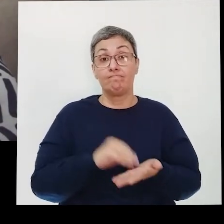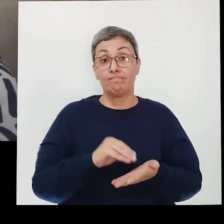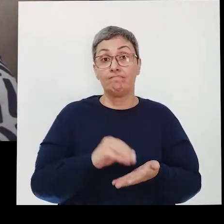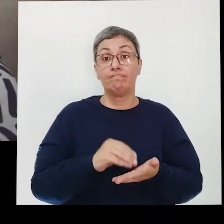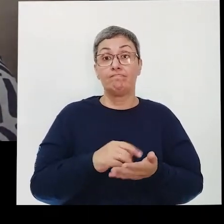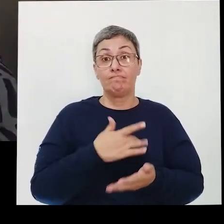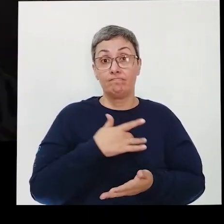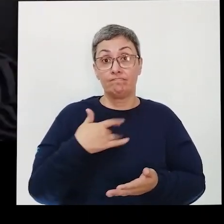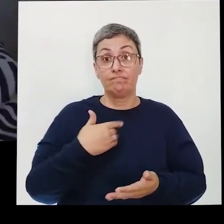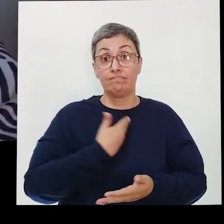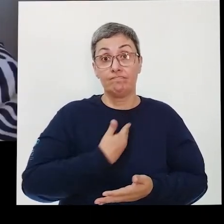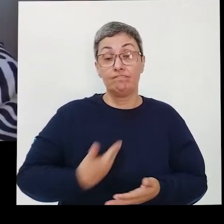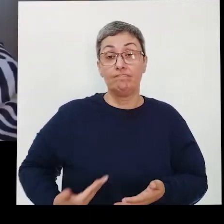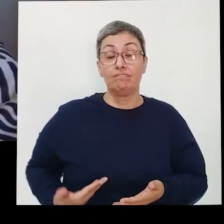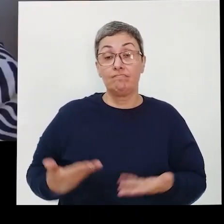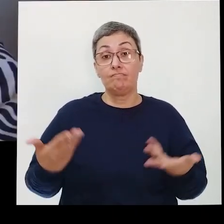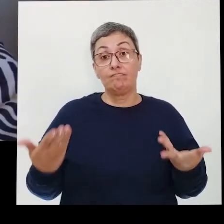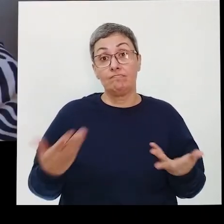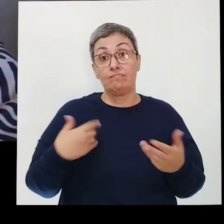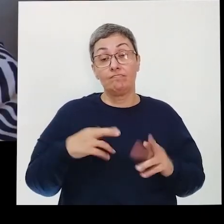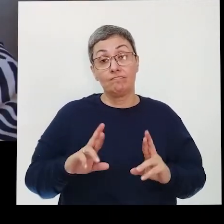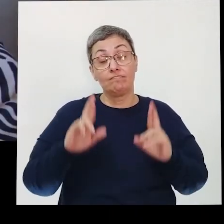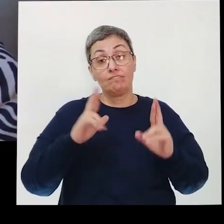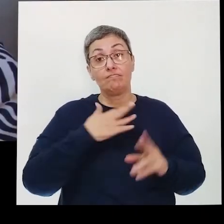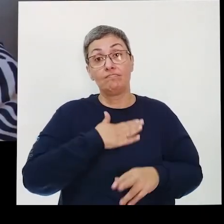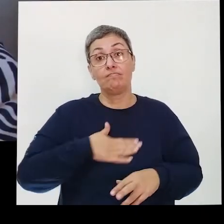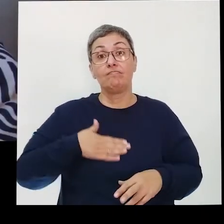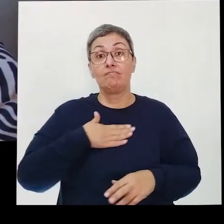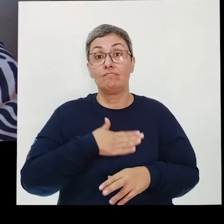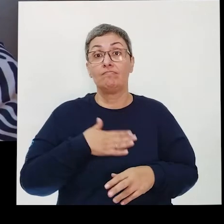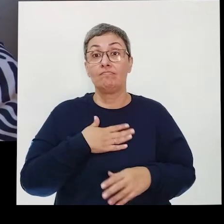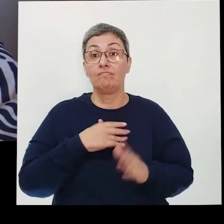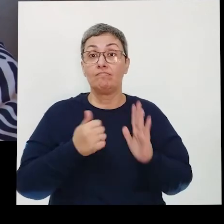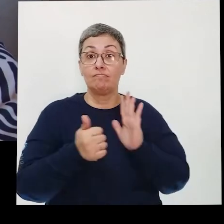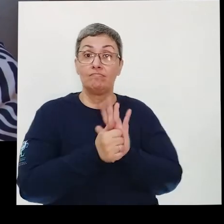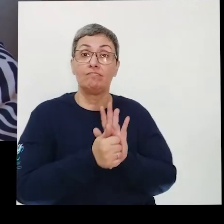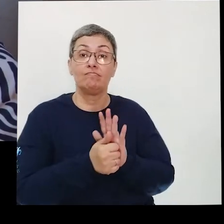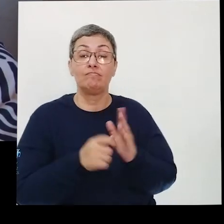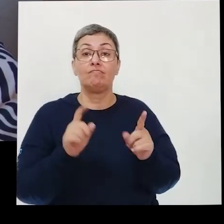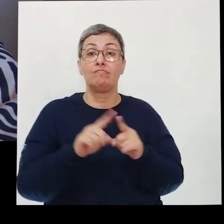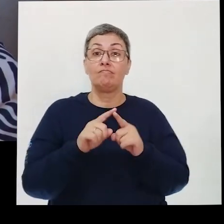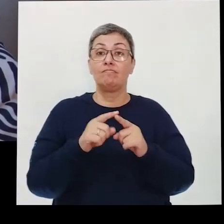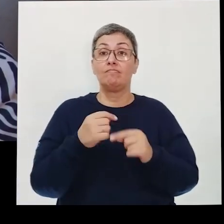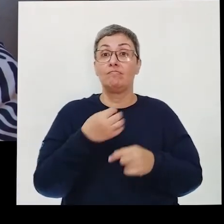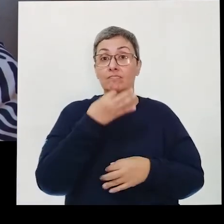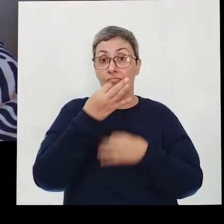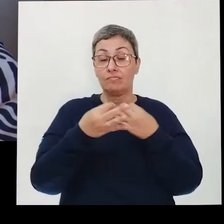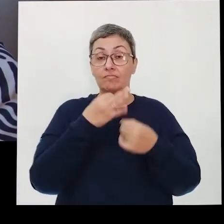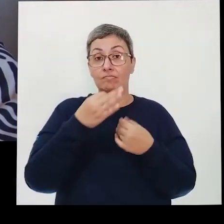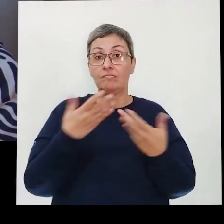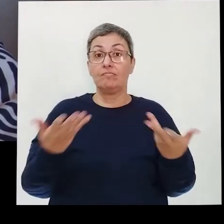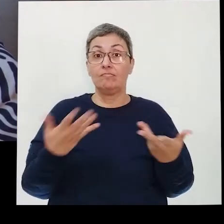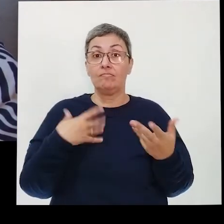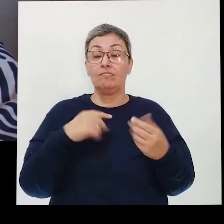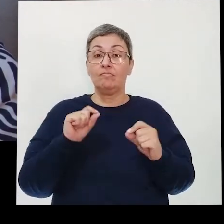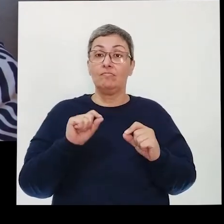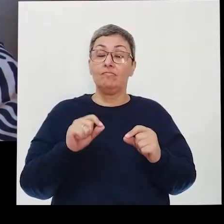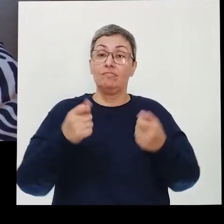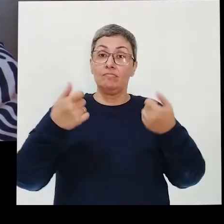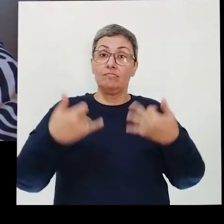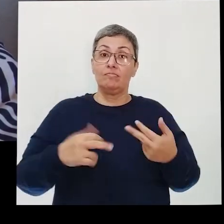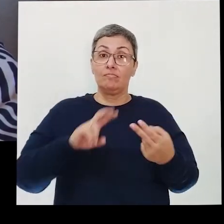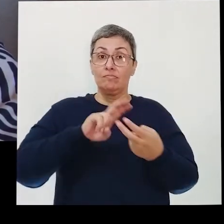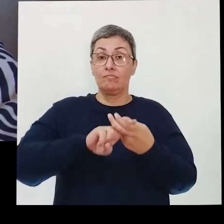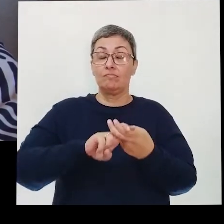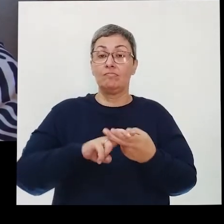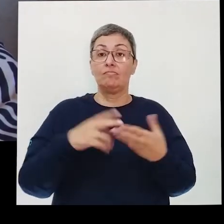na saúde pública? Bom, espero que você tenha gostado, deixa a sua curtida aí, comenta também, se vocês tiverem mais coisa para falar sobre